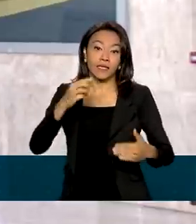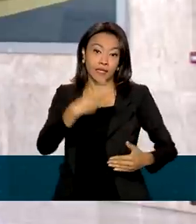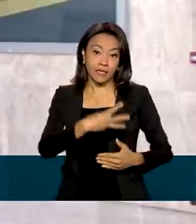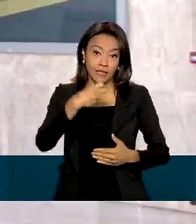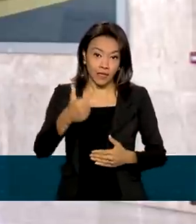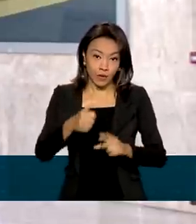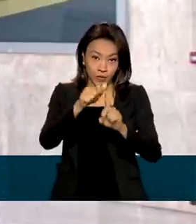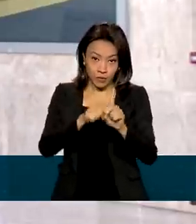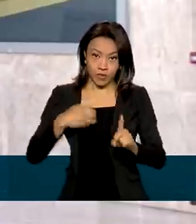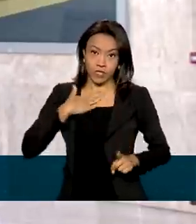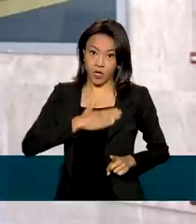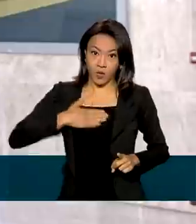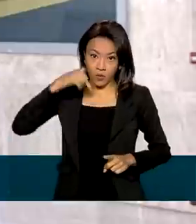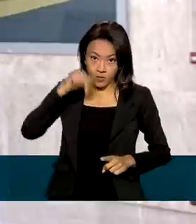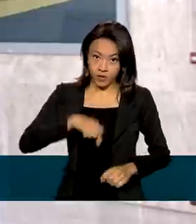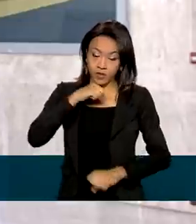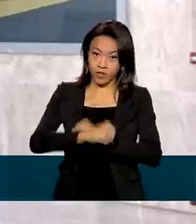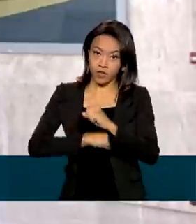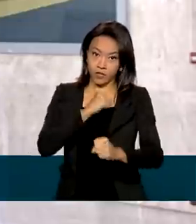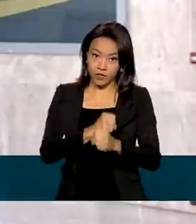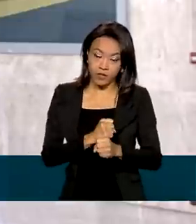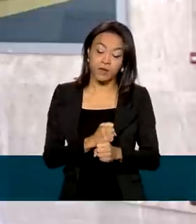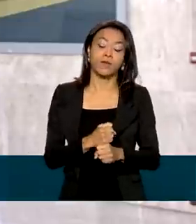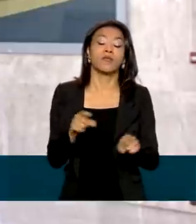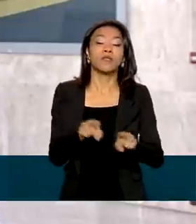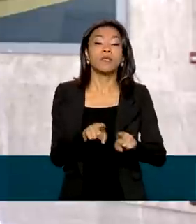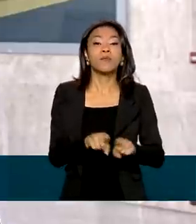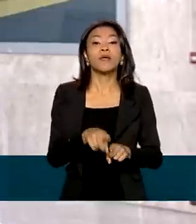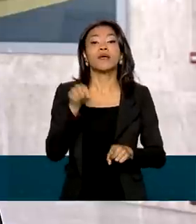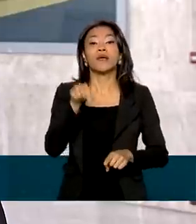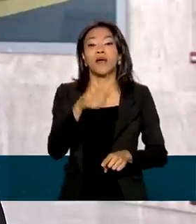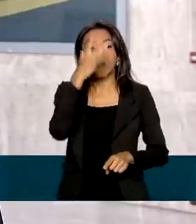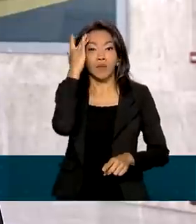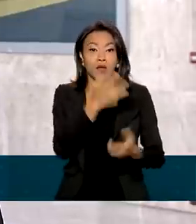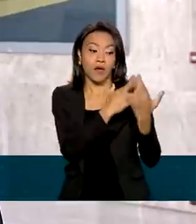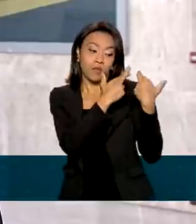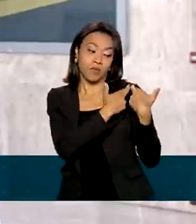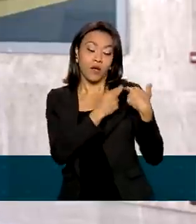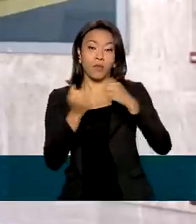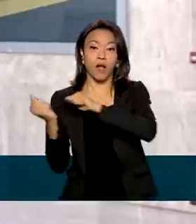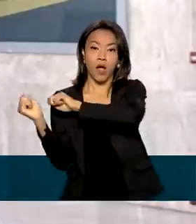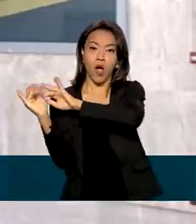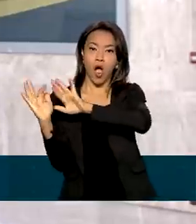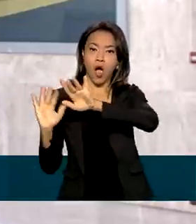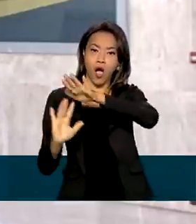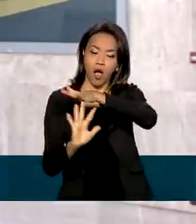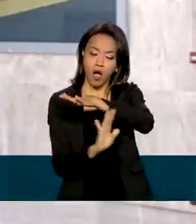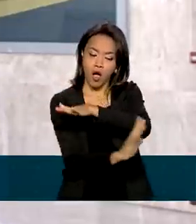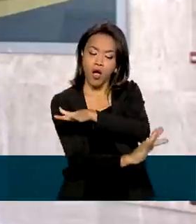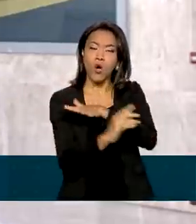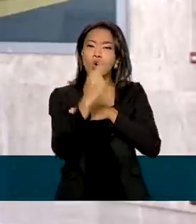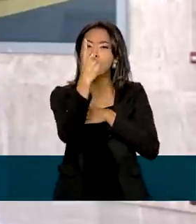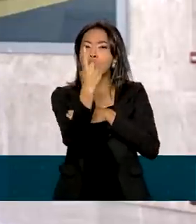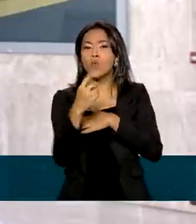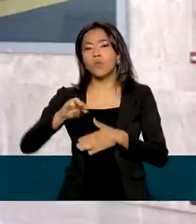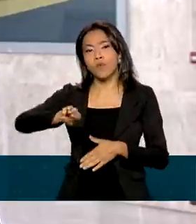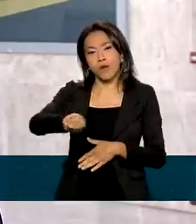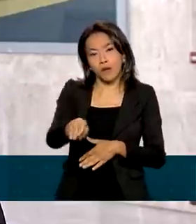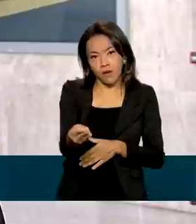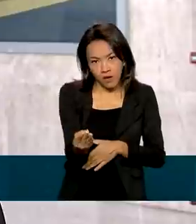com o alto comissionário das Nações Unidas para Refugiados, cerca de um milhão de ucranianos já deixaram o país